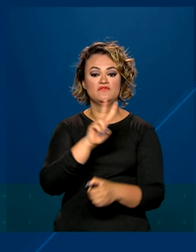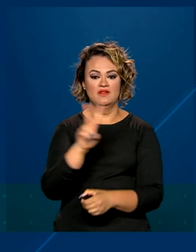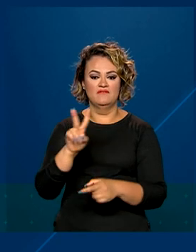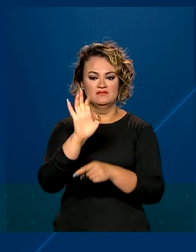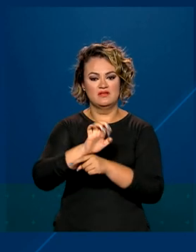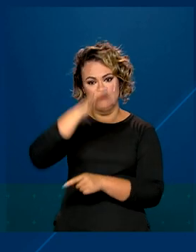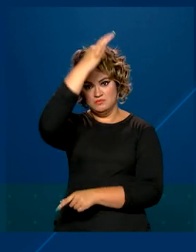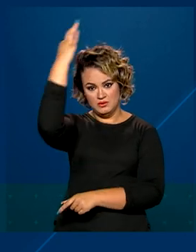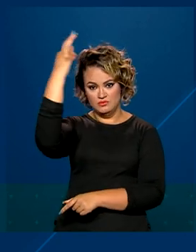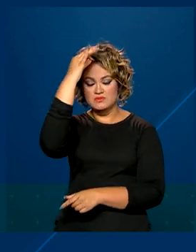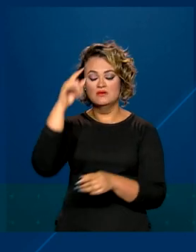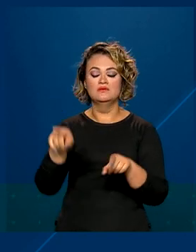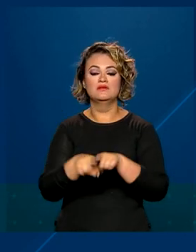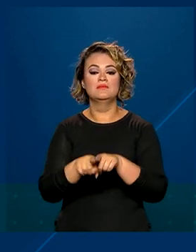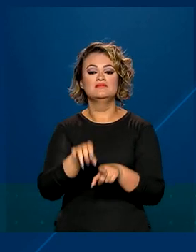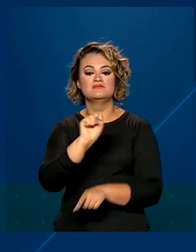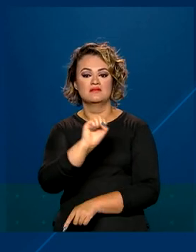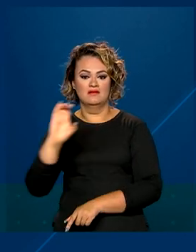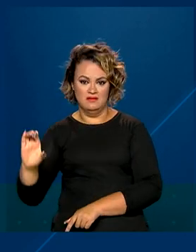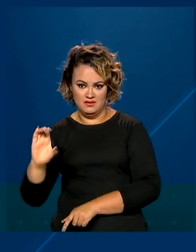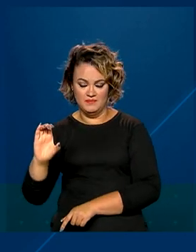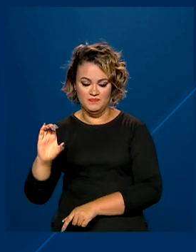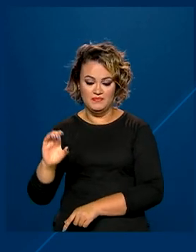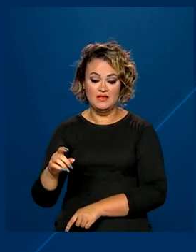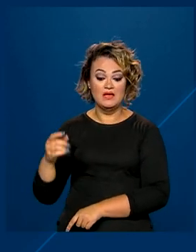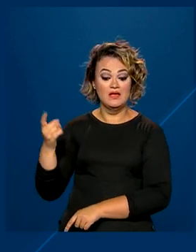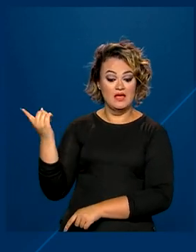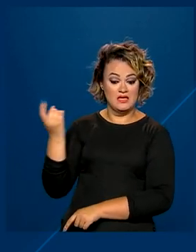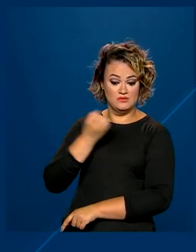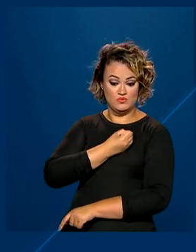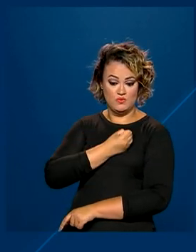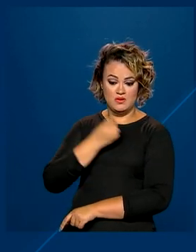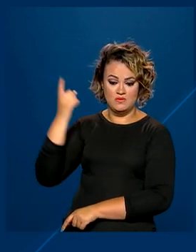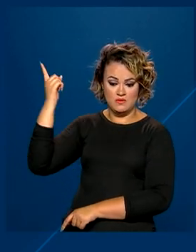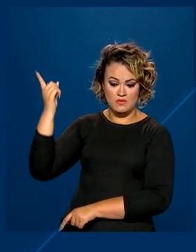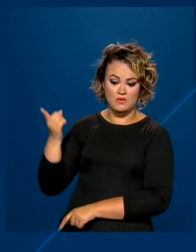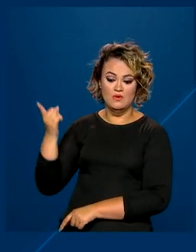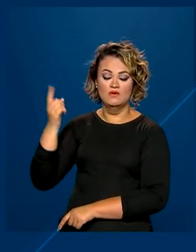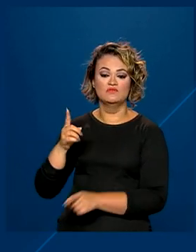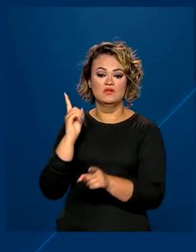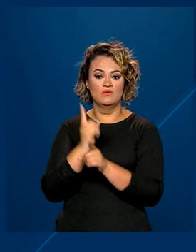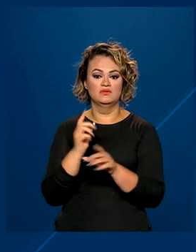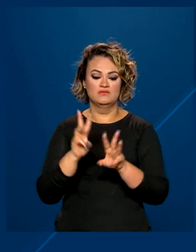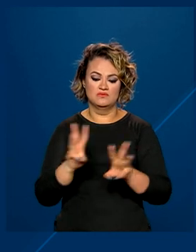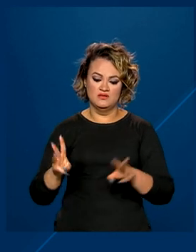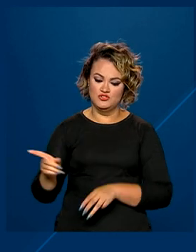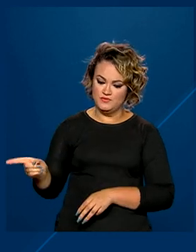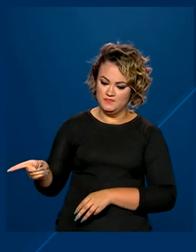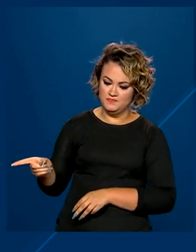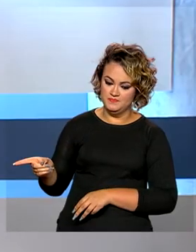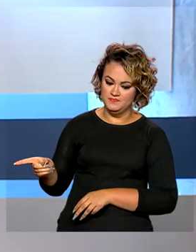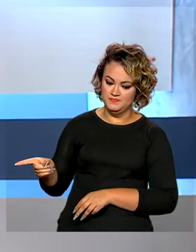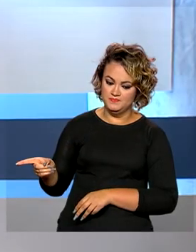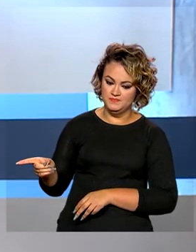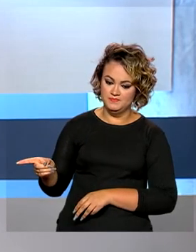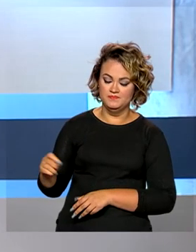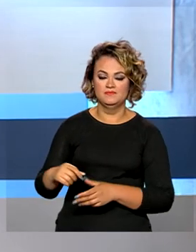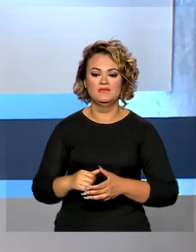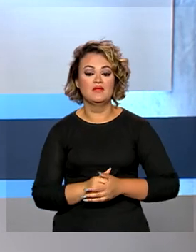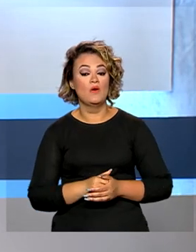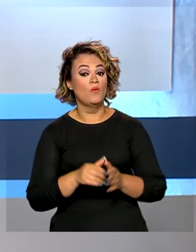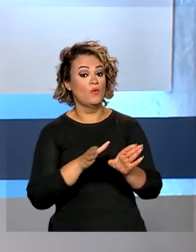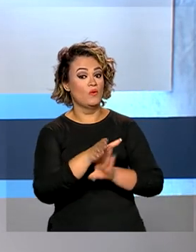Santo e em Santa Catarina. Os códigos dos lotes podem ser conferidos no site da Anvisa. A